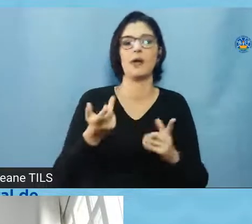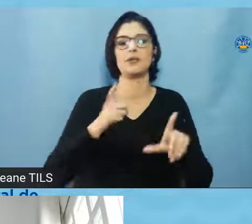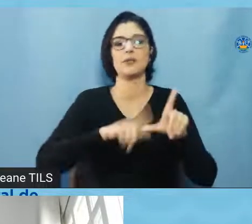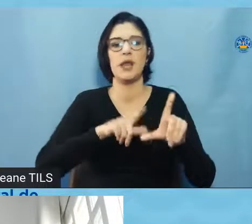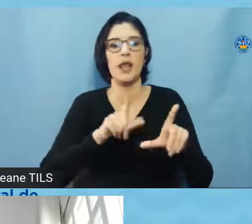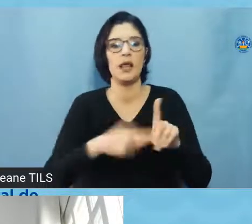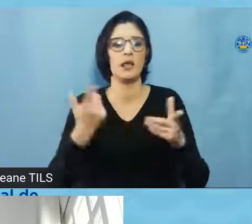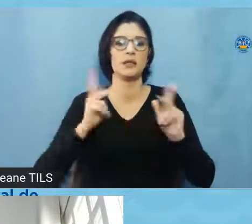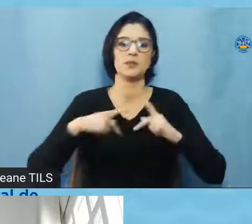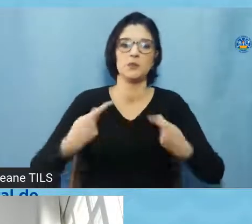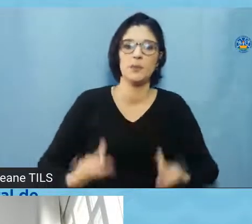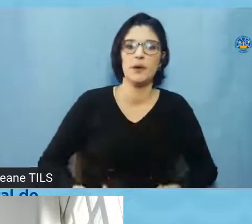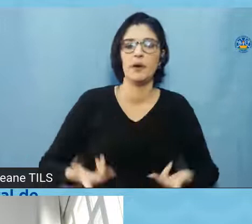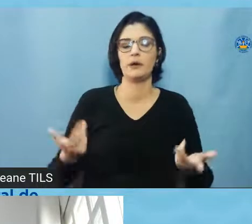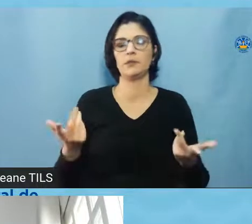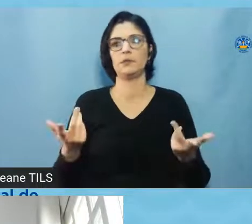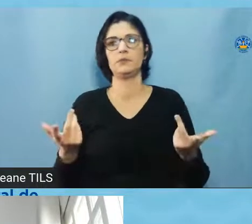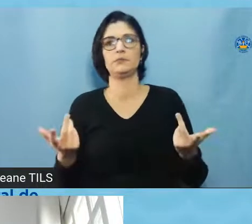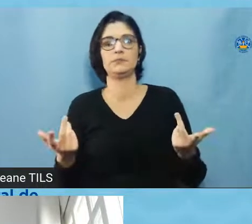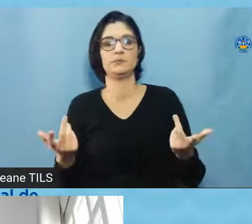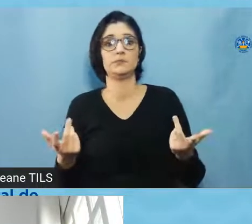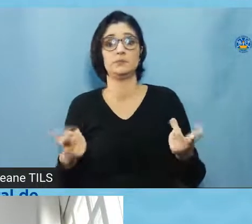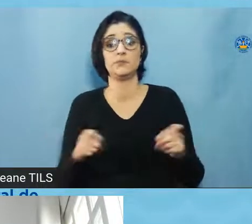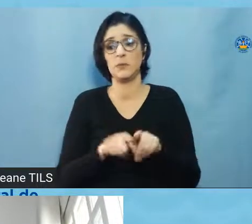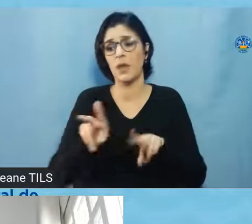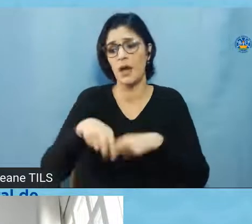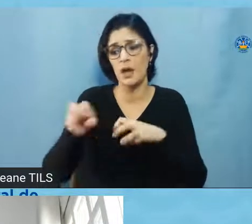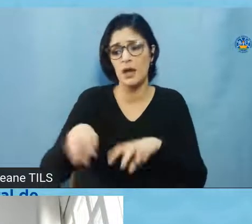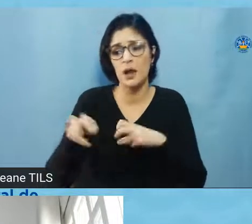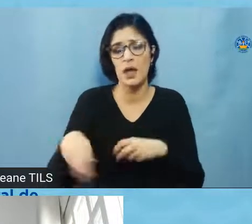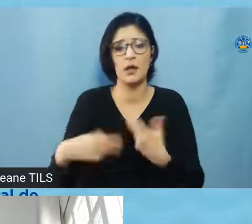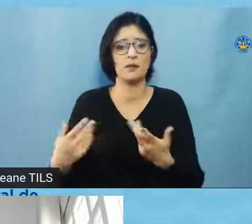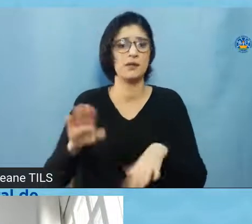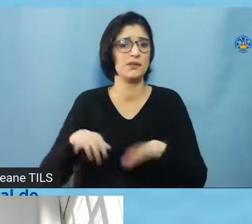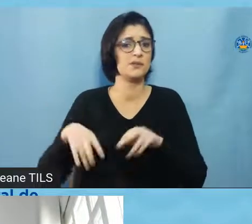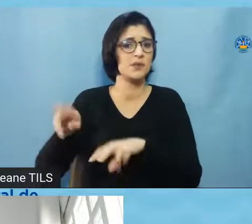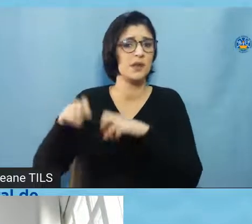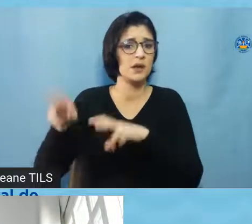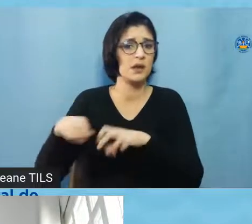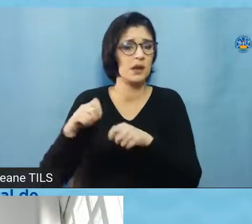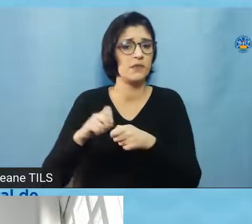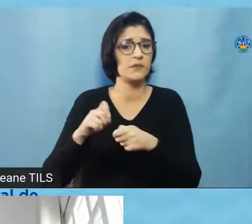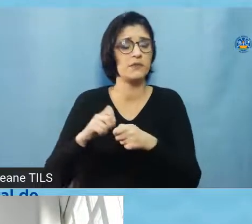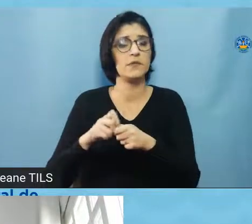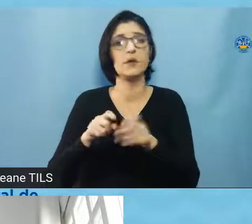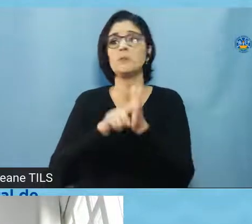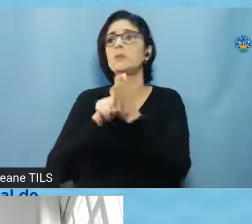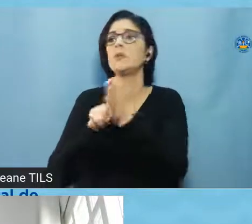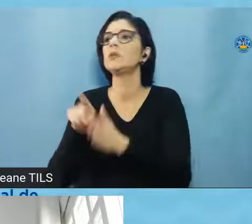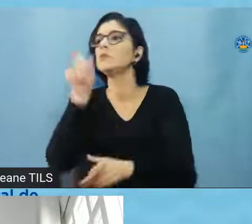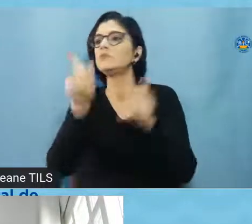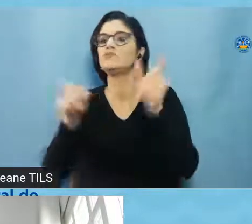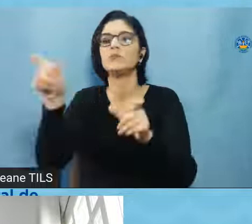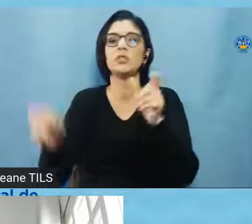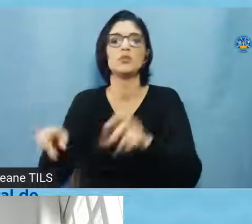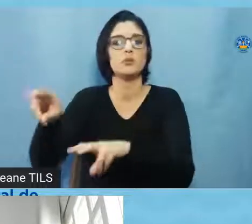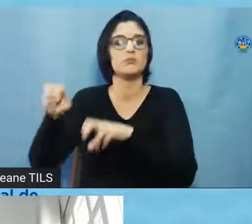né, elas ainda não, nas agrárias também, muitas vezes o pessoal das agrárias faz pesquisa com produtores, com, né, enfim,